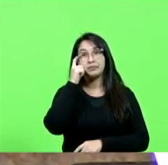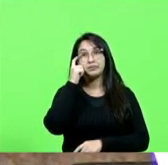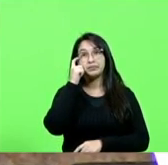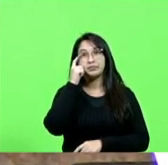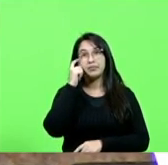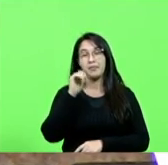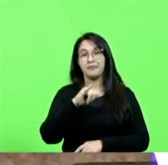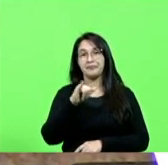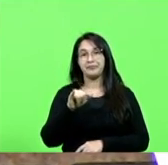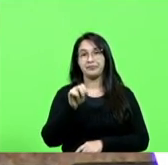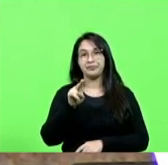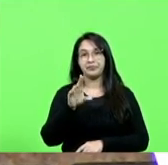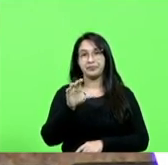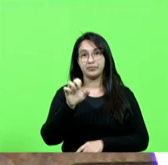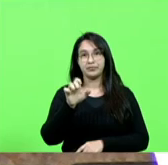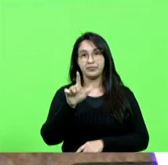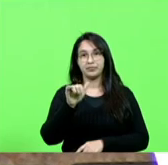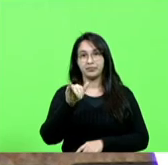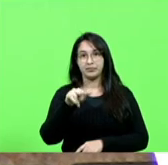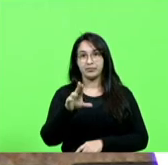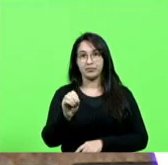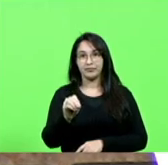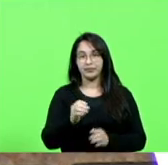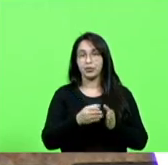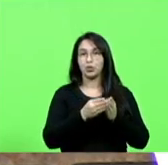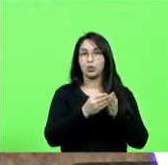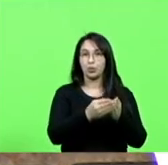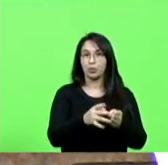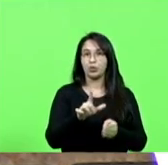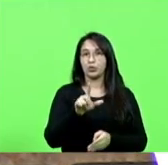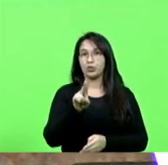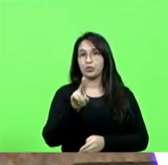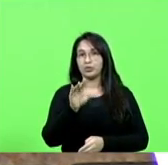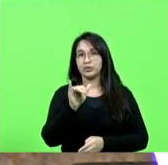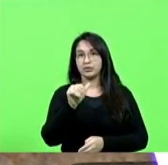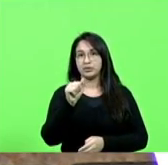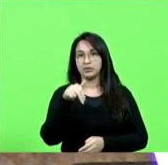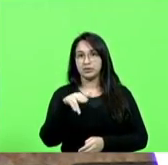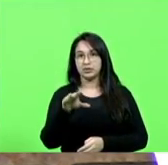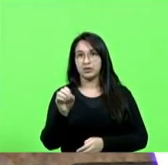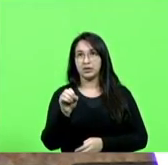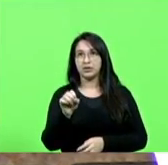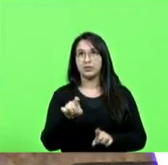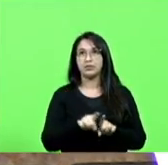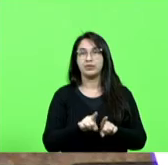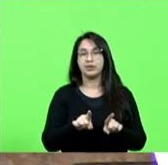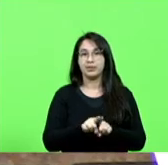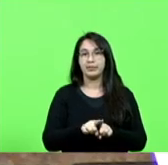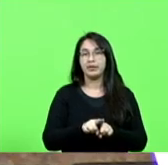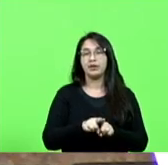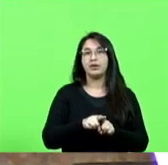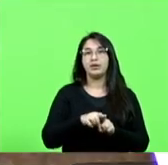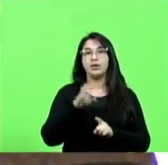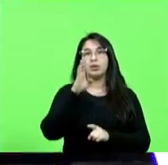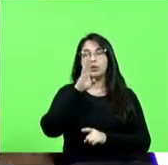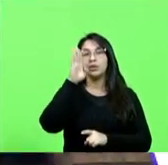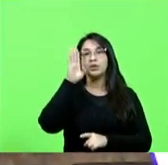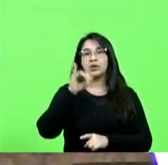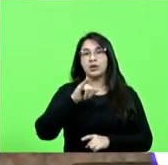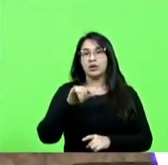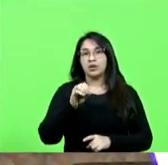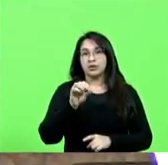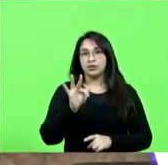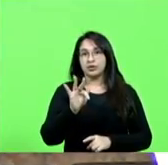Juscelino, que está no Porto, o Luciano, o Coronel Jofrei, comandante da